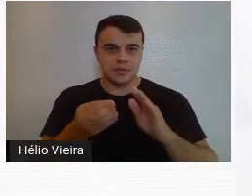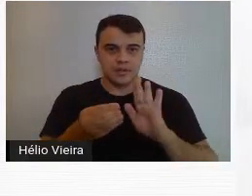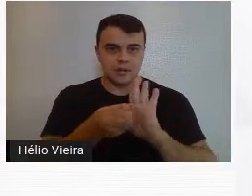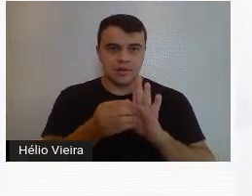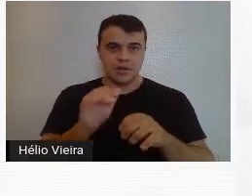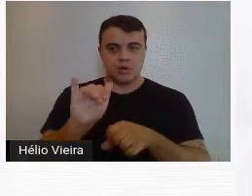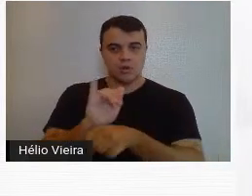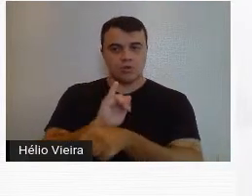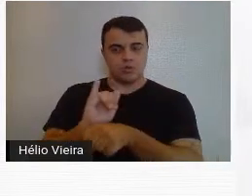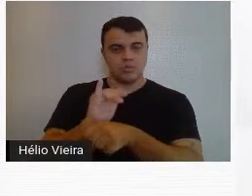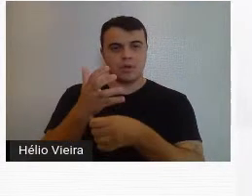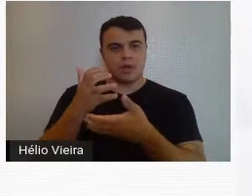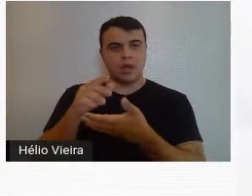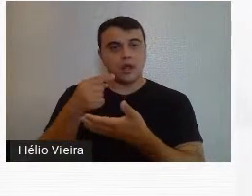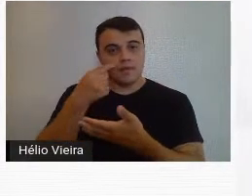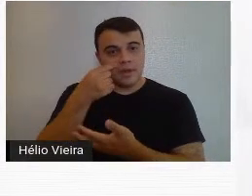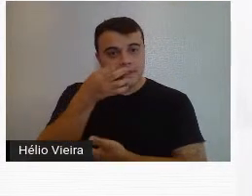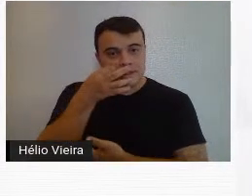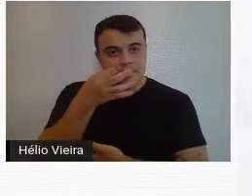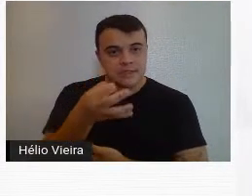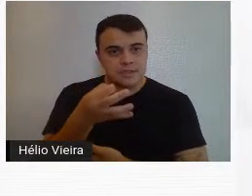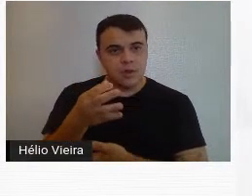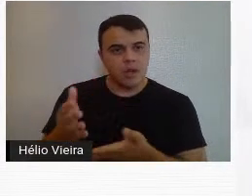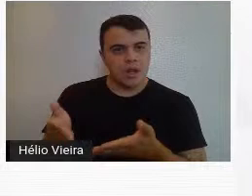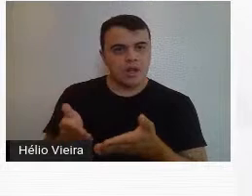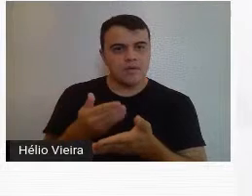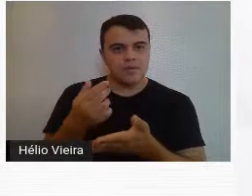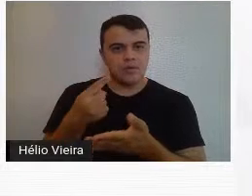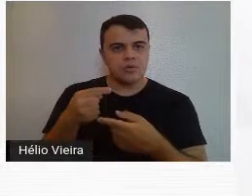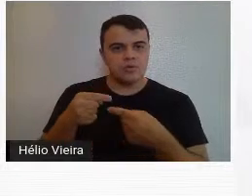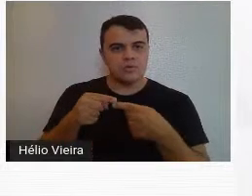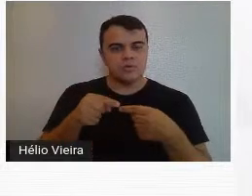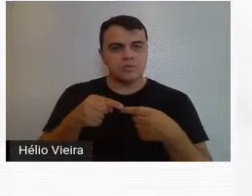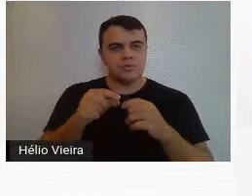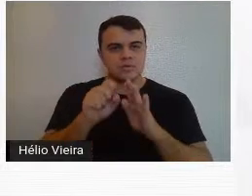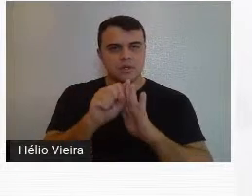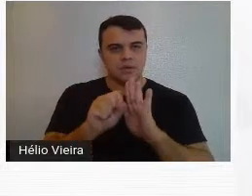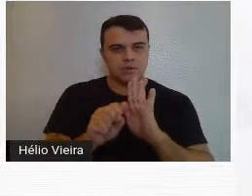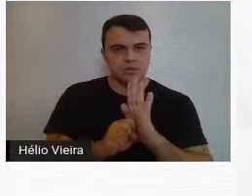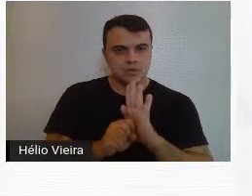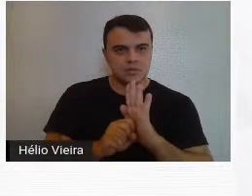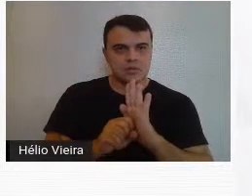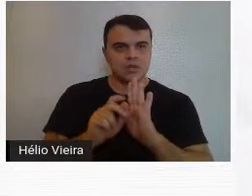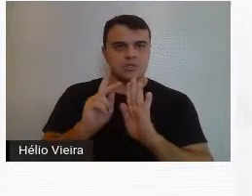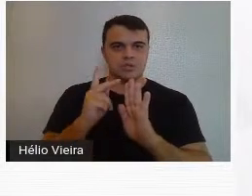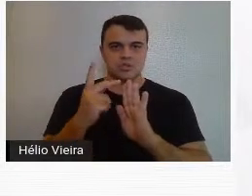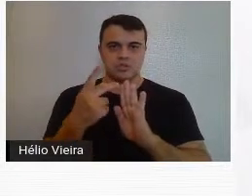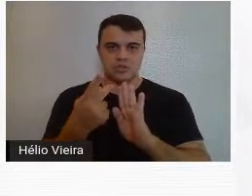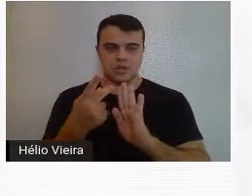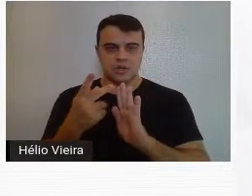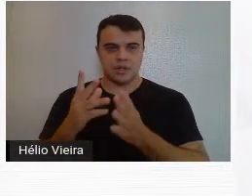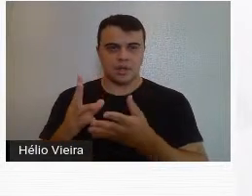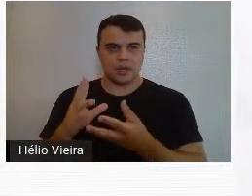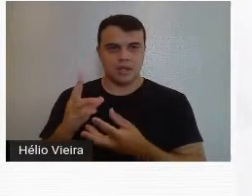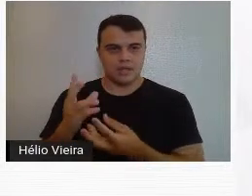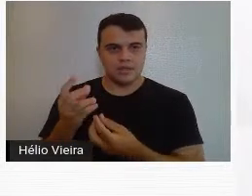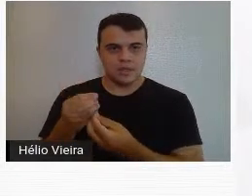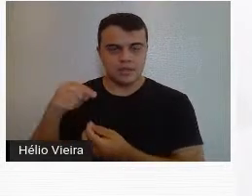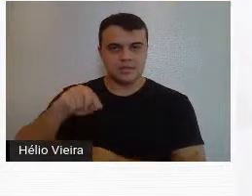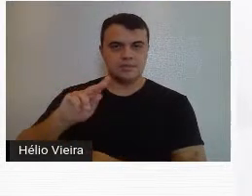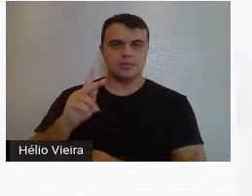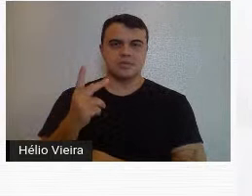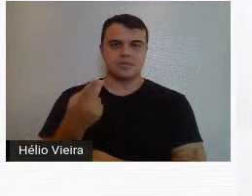YouTube, mas eu gostaria de chamar a atenção para o livro Um Século de História das Artes Pláticas em Belo